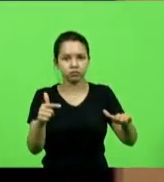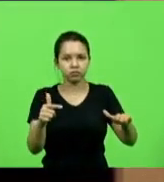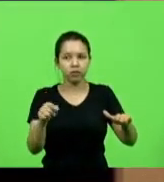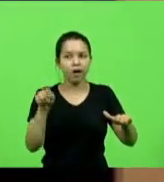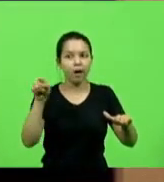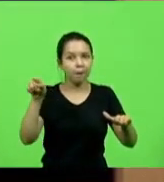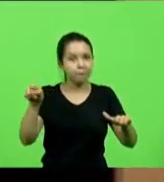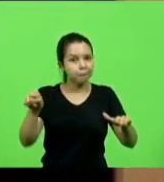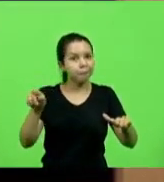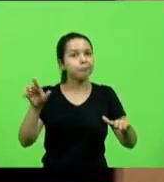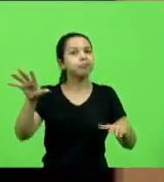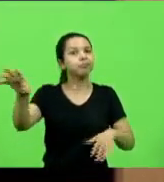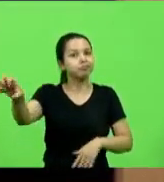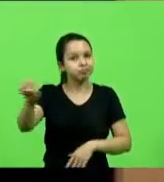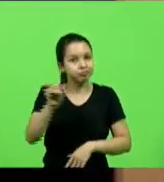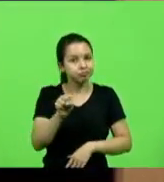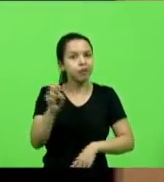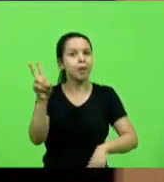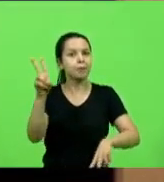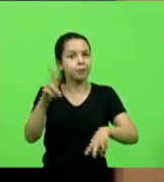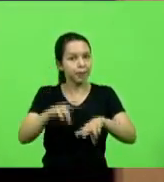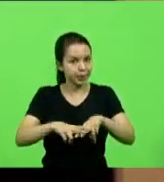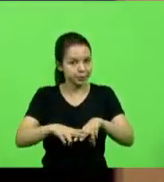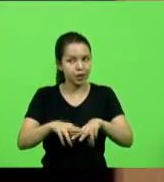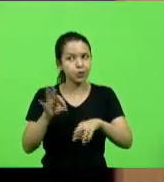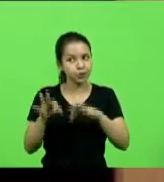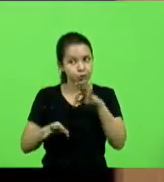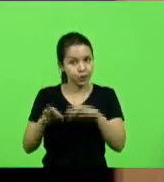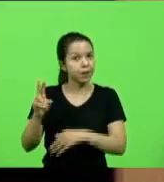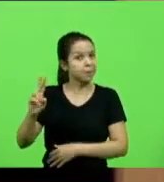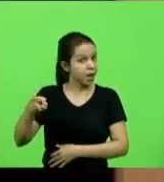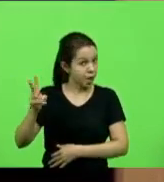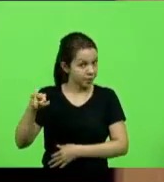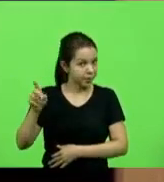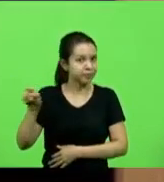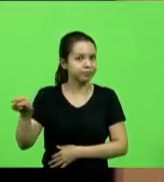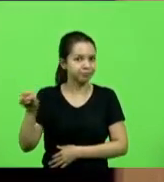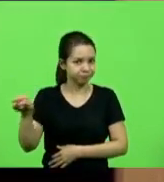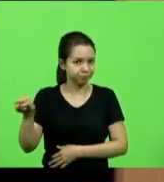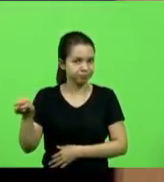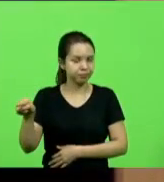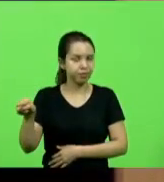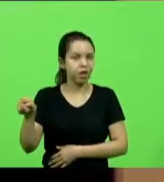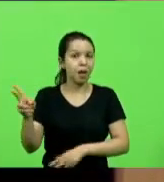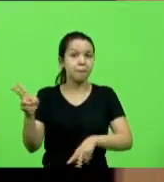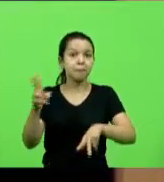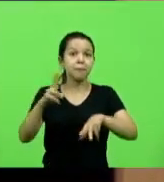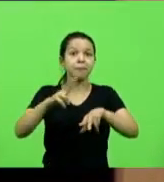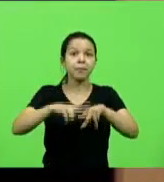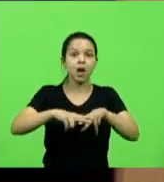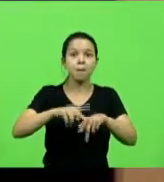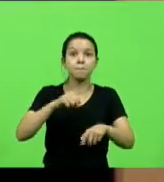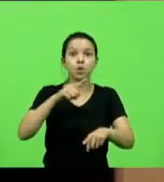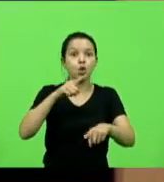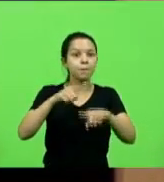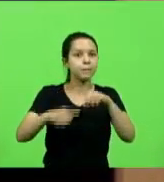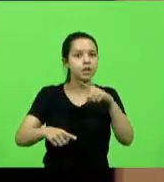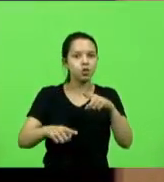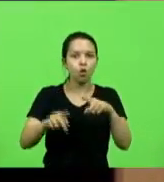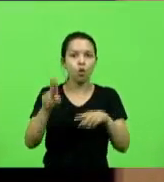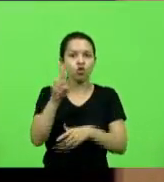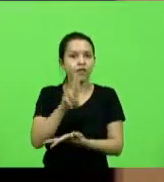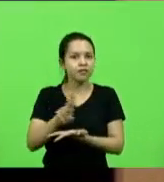pela mesma juíza por coincidência e proibido de entrar na Universidade Federal